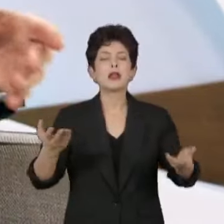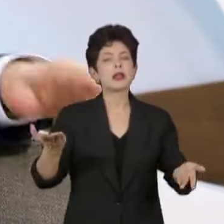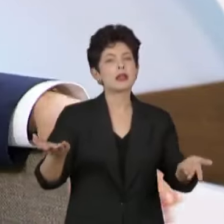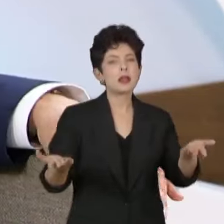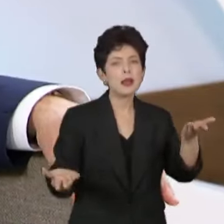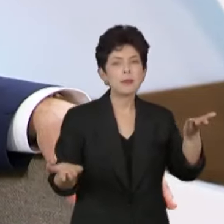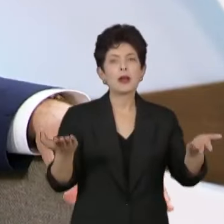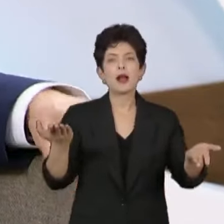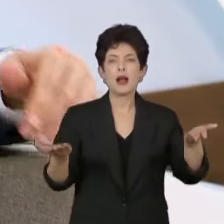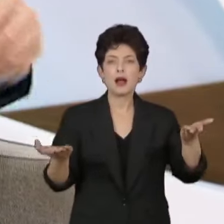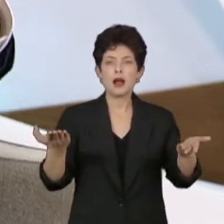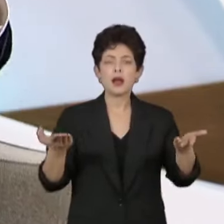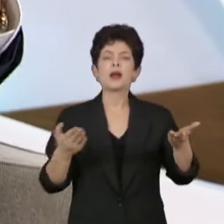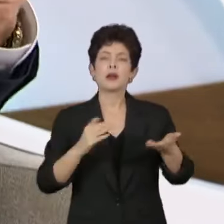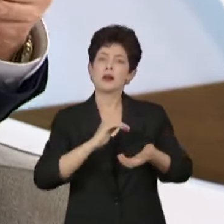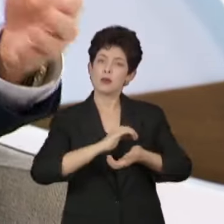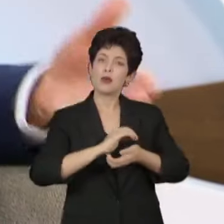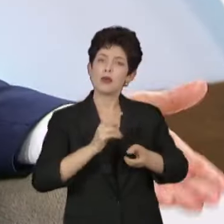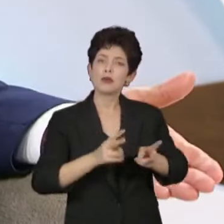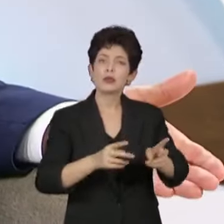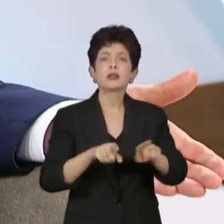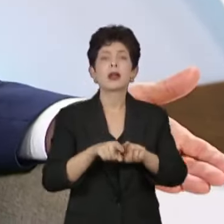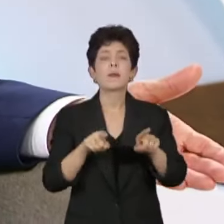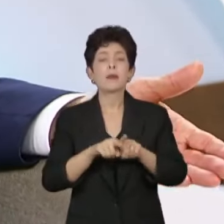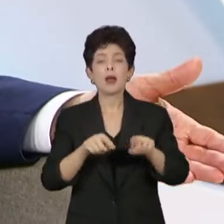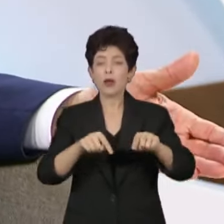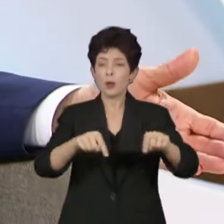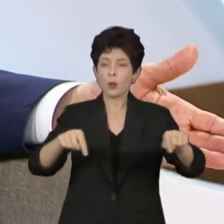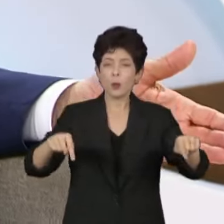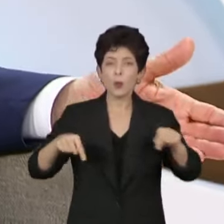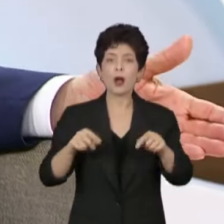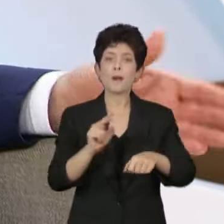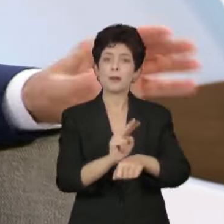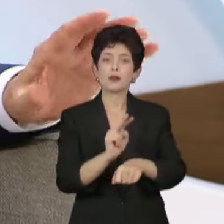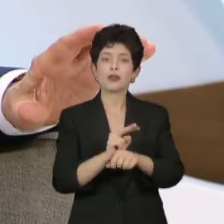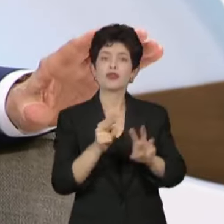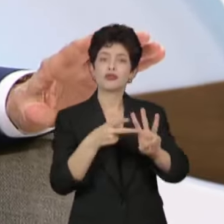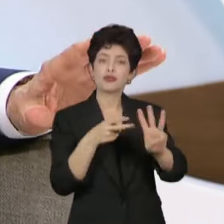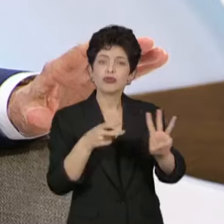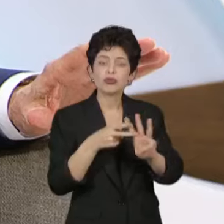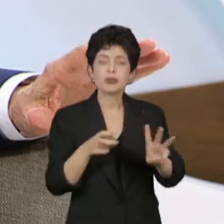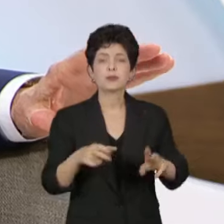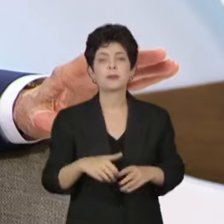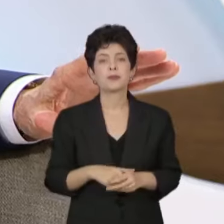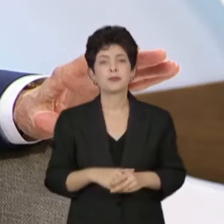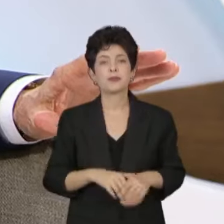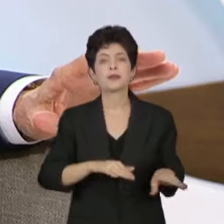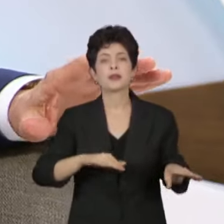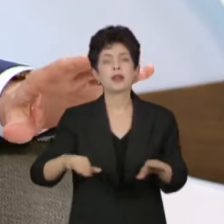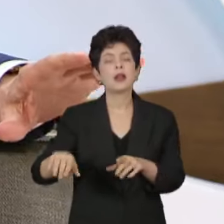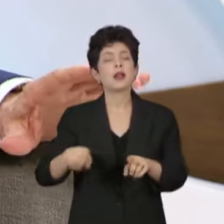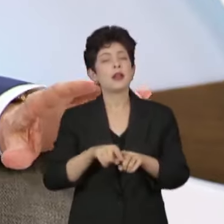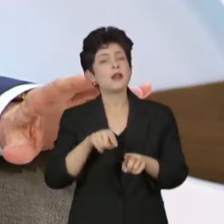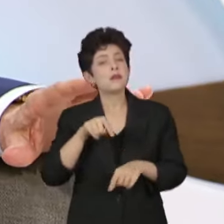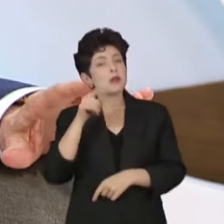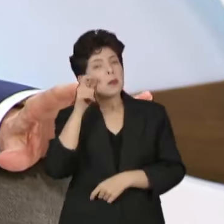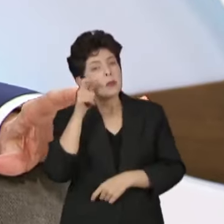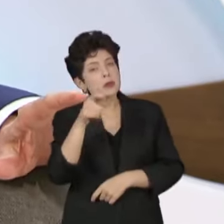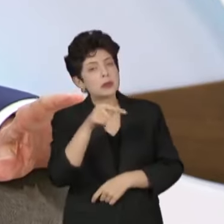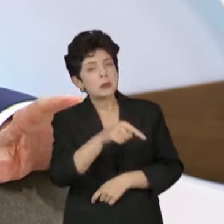continua tendo a própria decisão do marco temporal. E aí, essa é uma questão muito interessante. Gente,